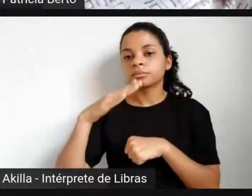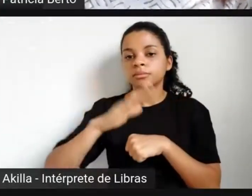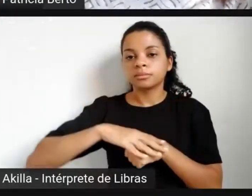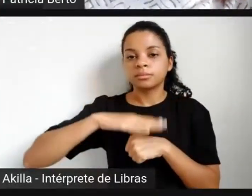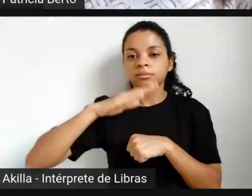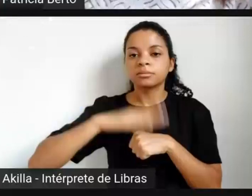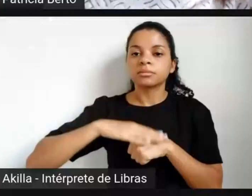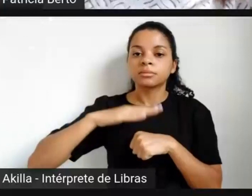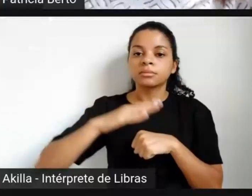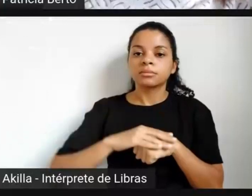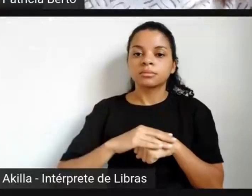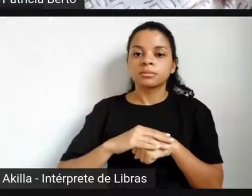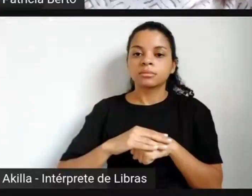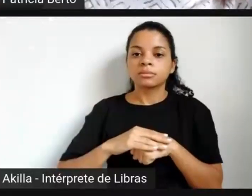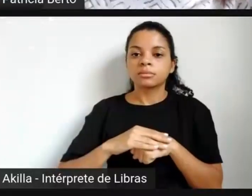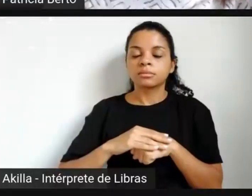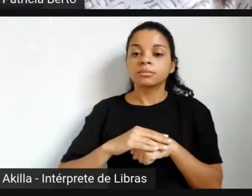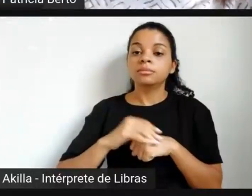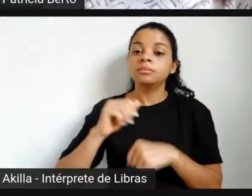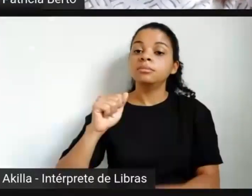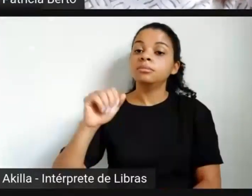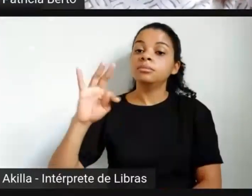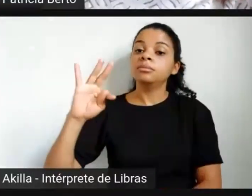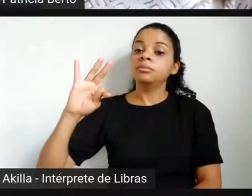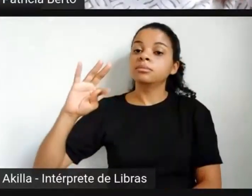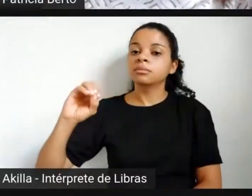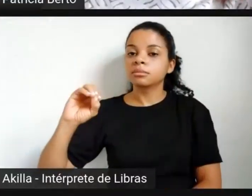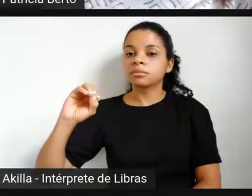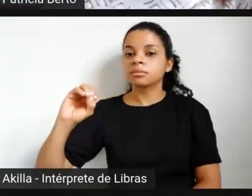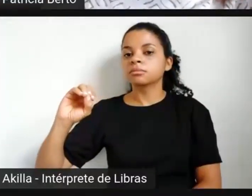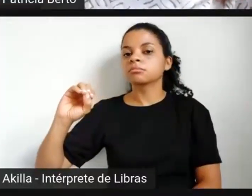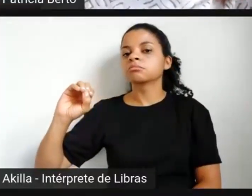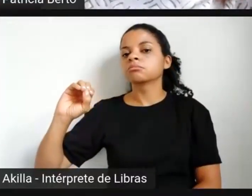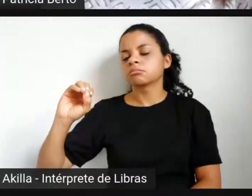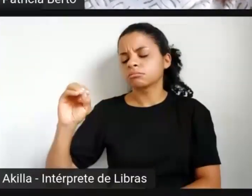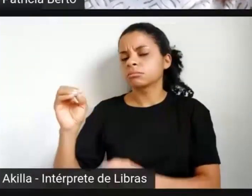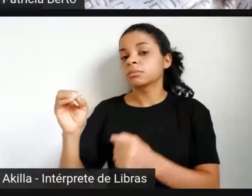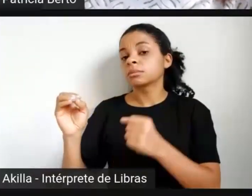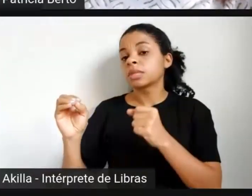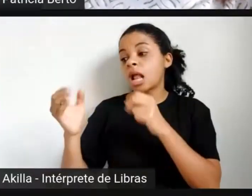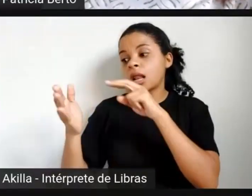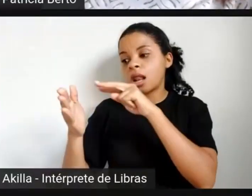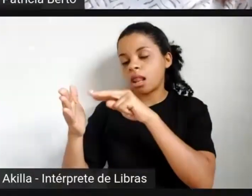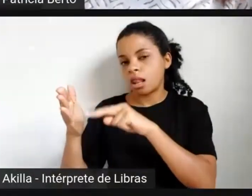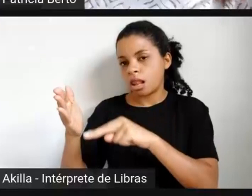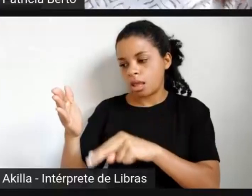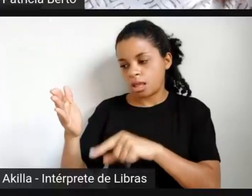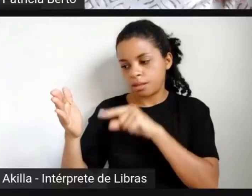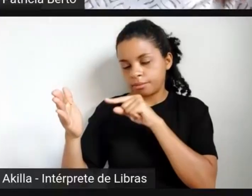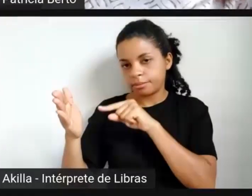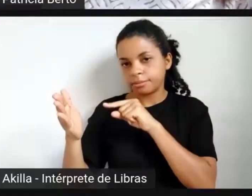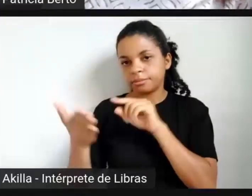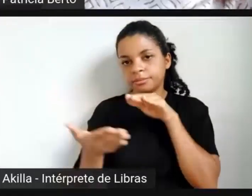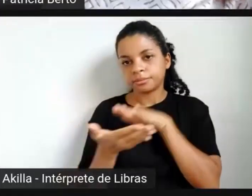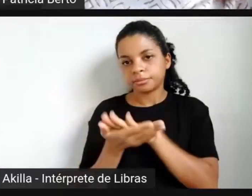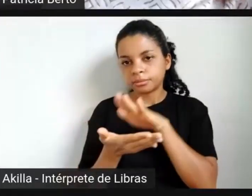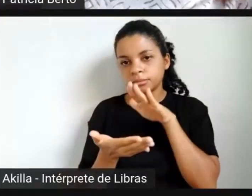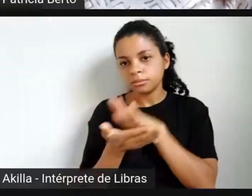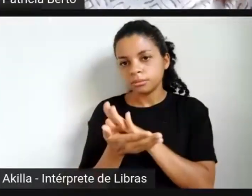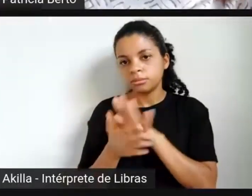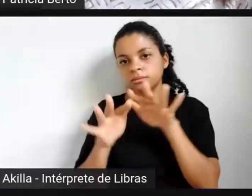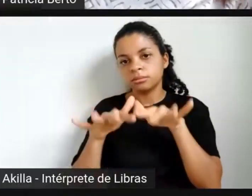é lido e publicado, é lido em plenário e publicado. Nesse ato o presidente